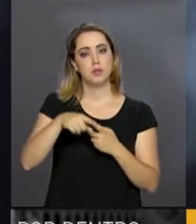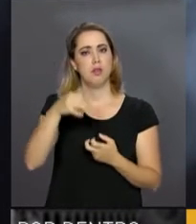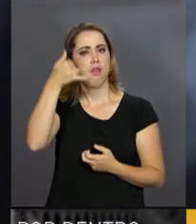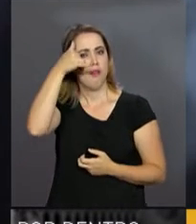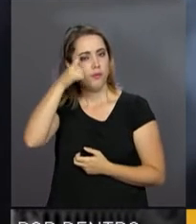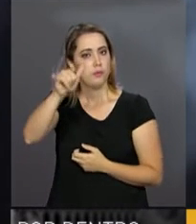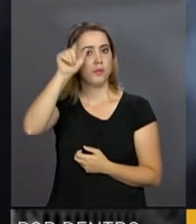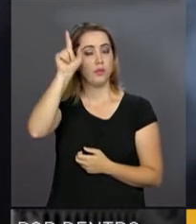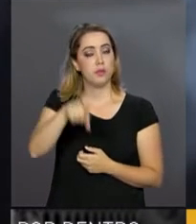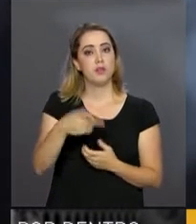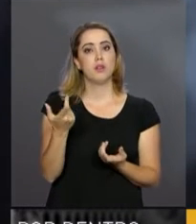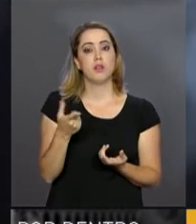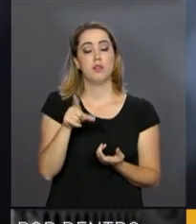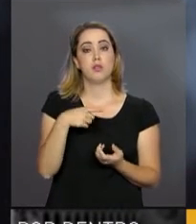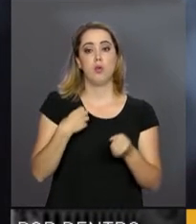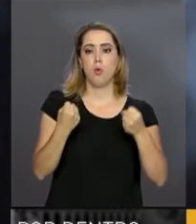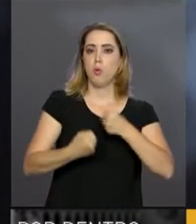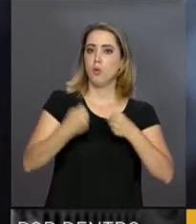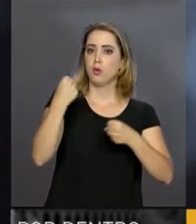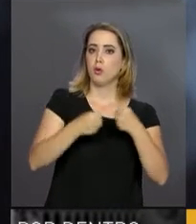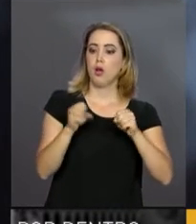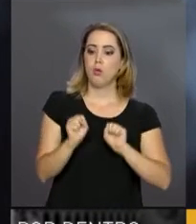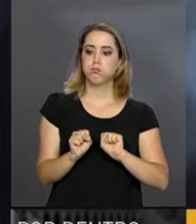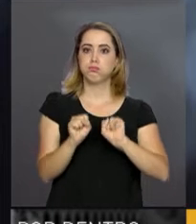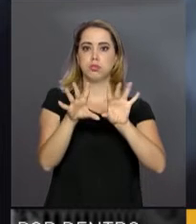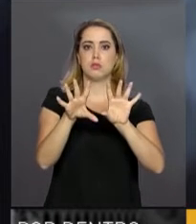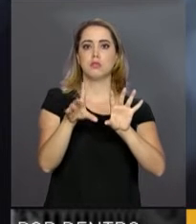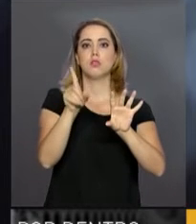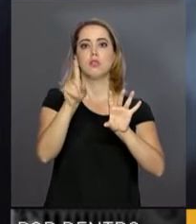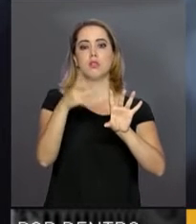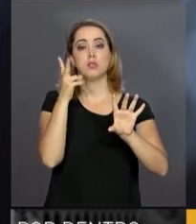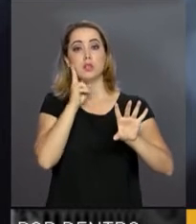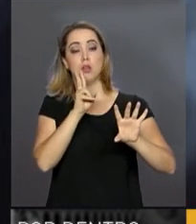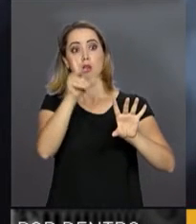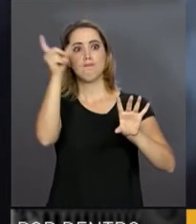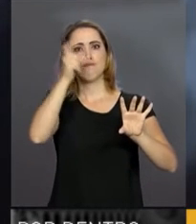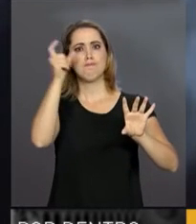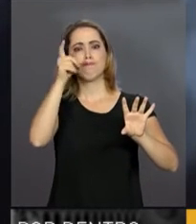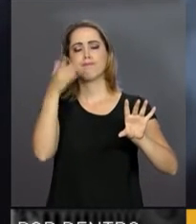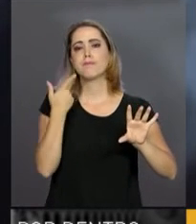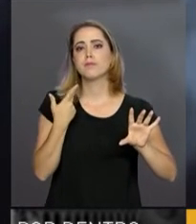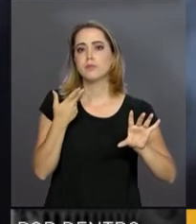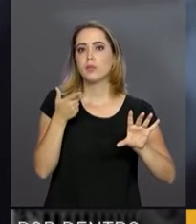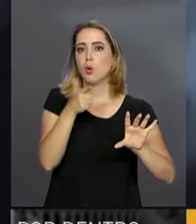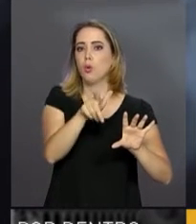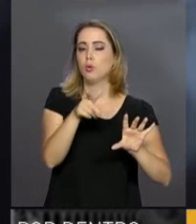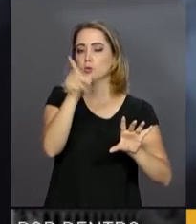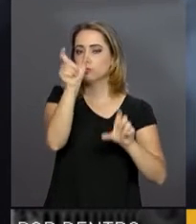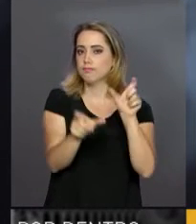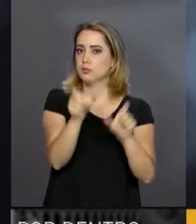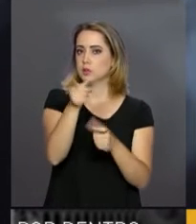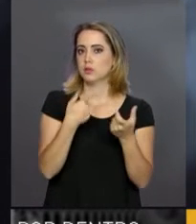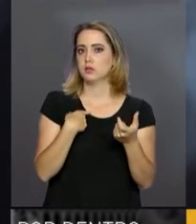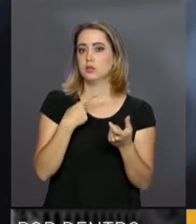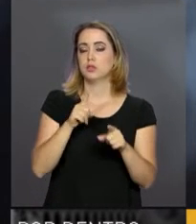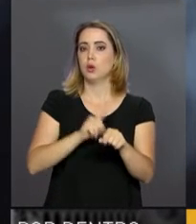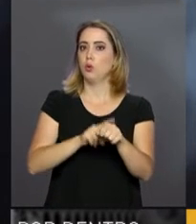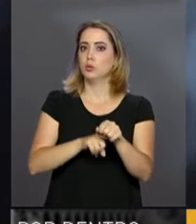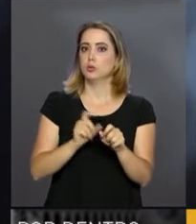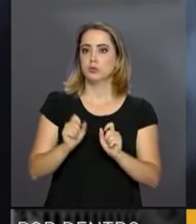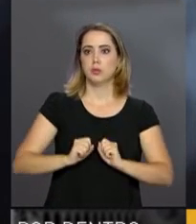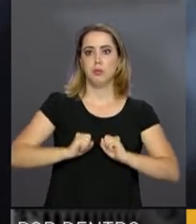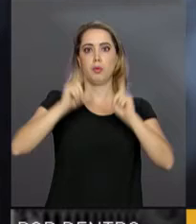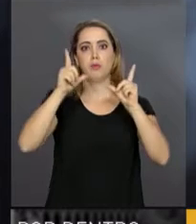princípio muito básico. O veículo com a sua luz acesa se torna mais perceptível. E com isso, o tempo de reação do